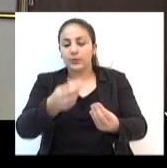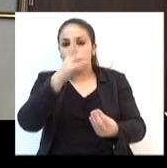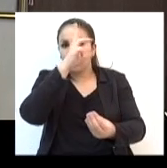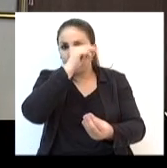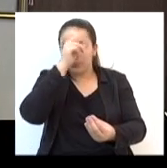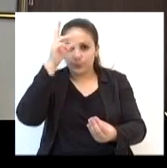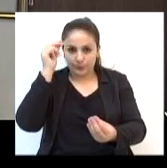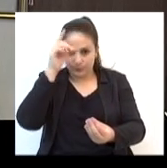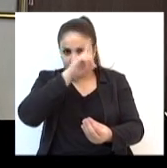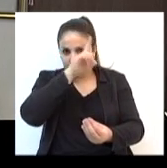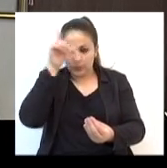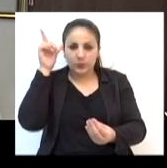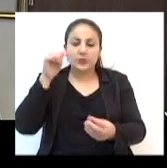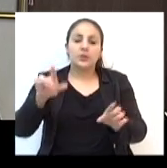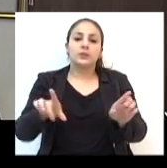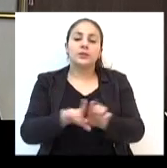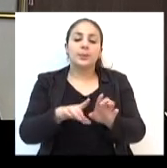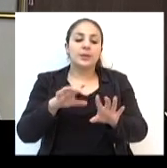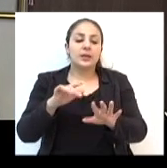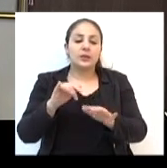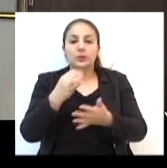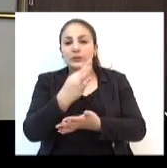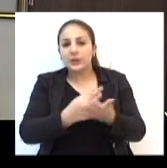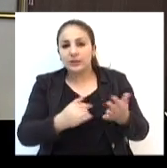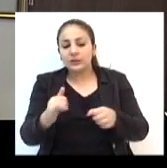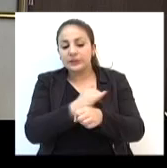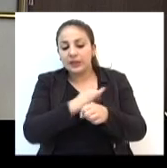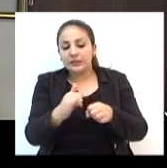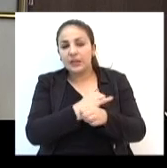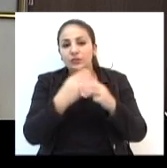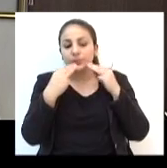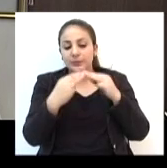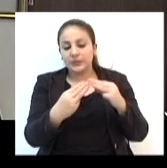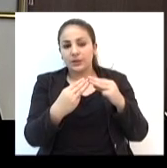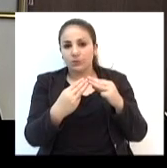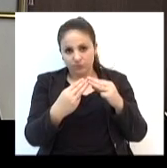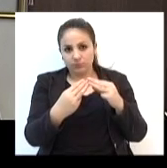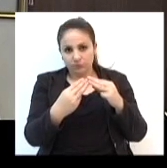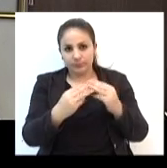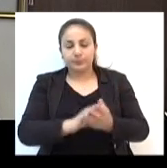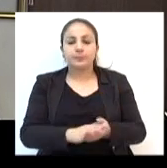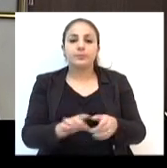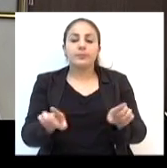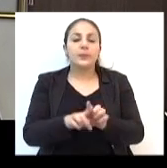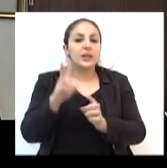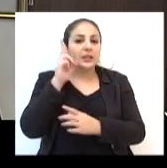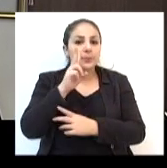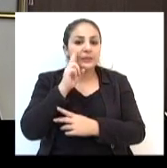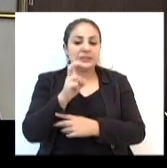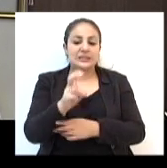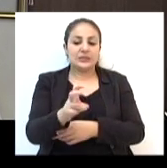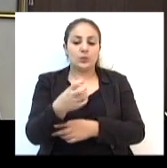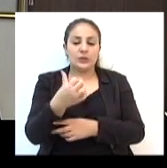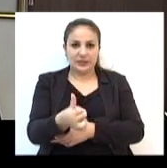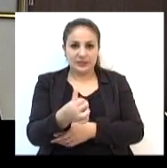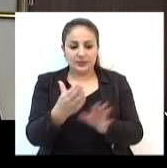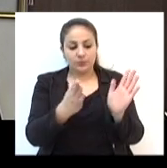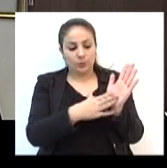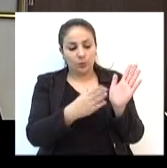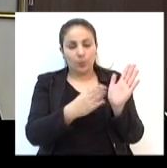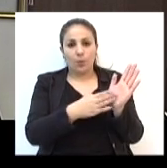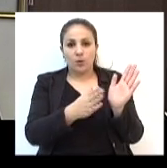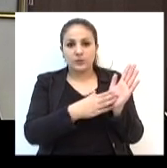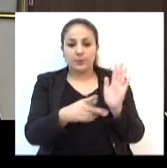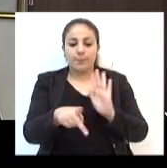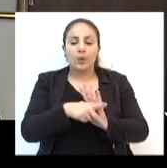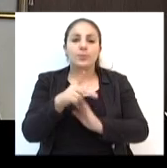texto aprovado por essa Casa com todas as estratégias e as metas previstas. Vale lembrar que foram 56 emendas dos vereadores